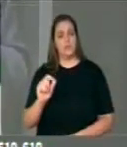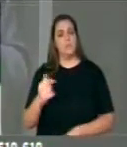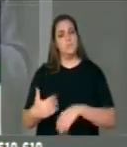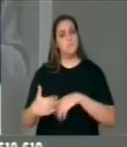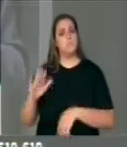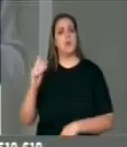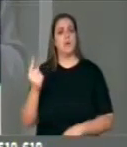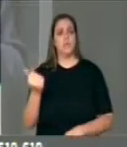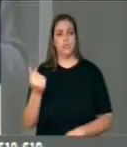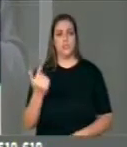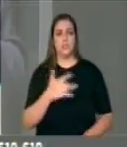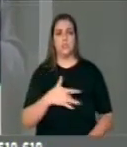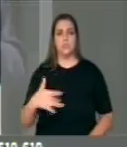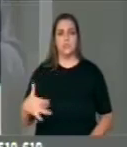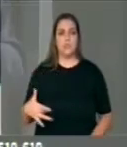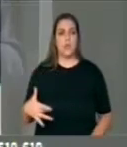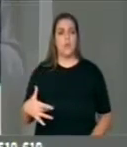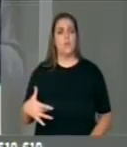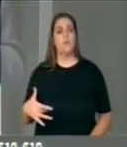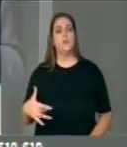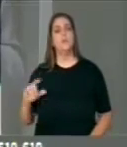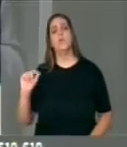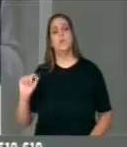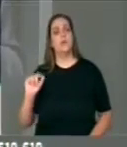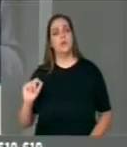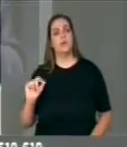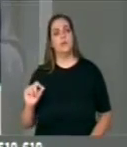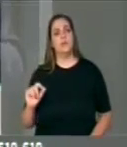de recursos em saúde voltados para